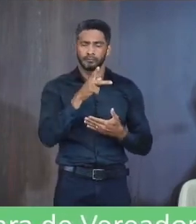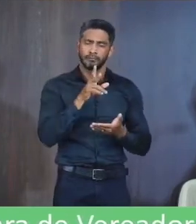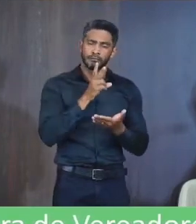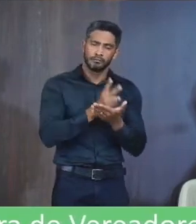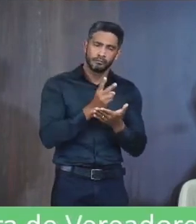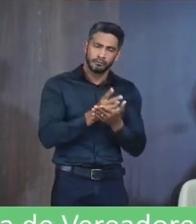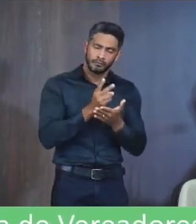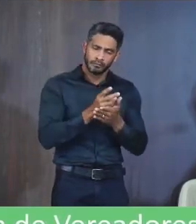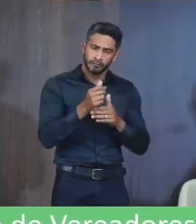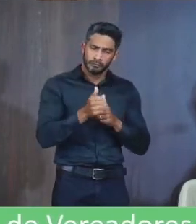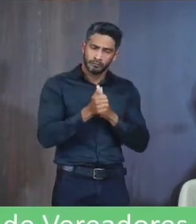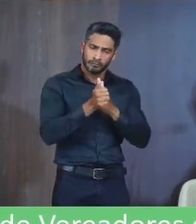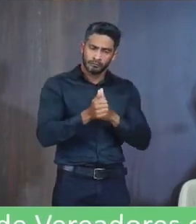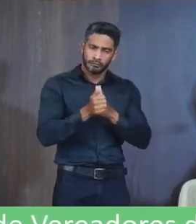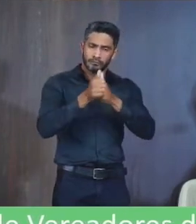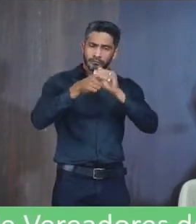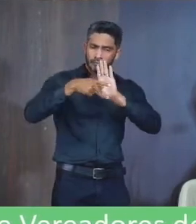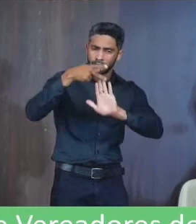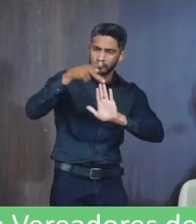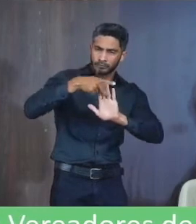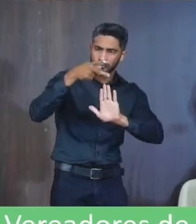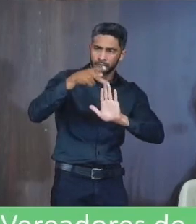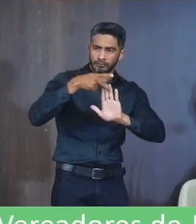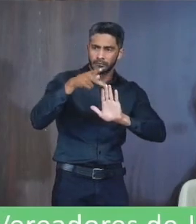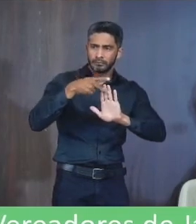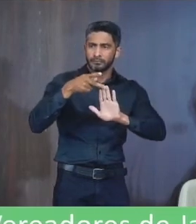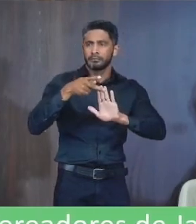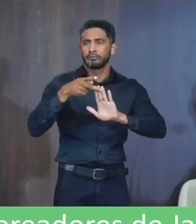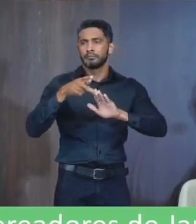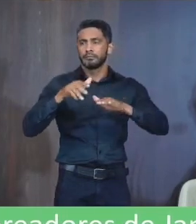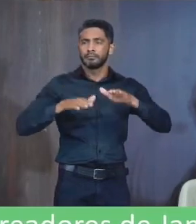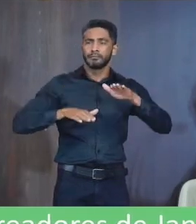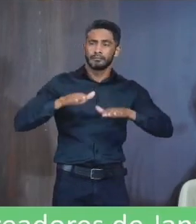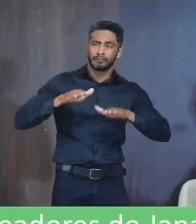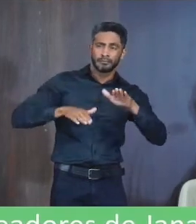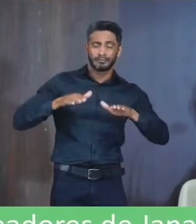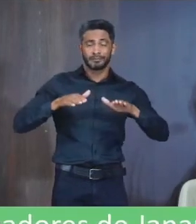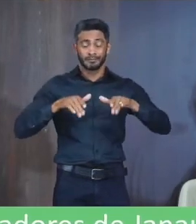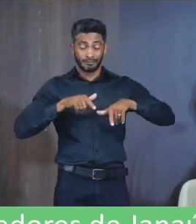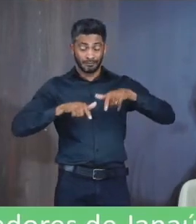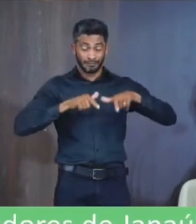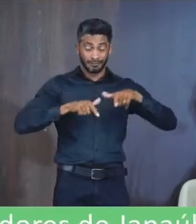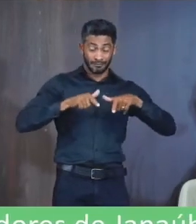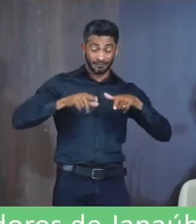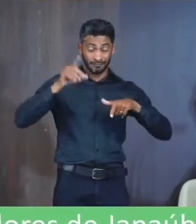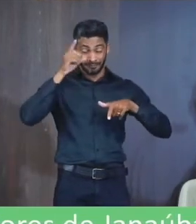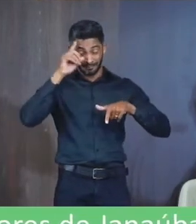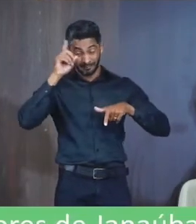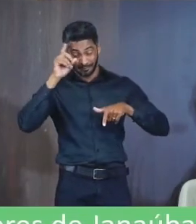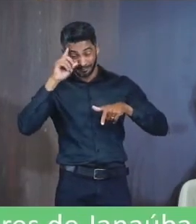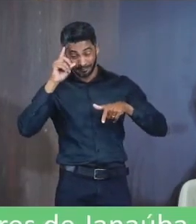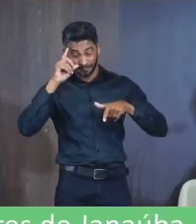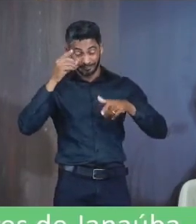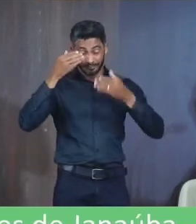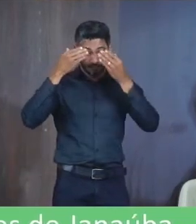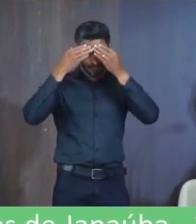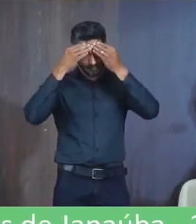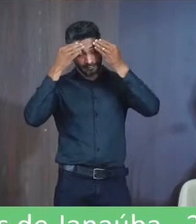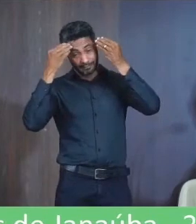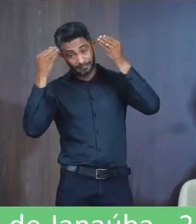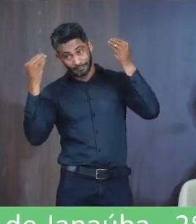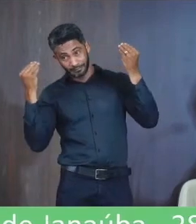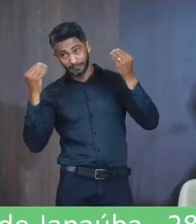Acompanhando Esses projetos Que às vezes A gente Na correria do dia Às vezes Passar